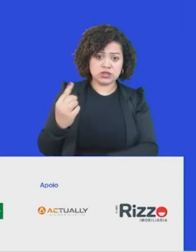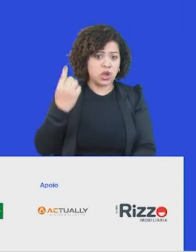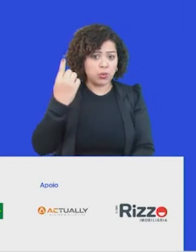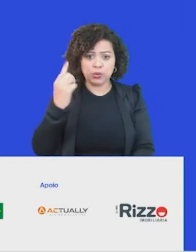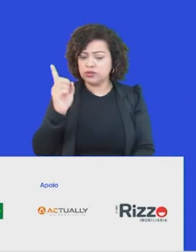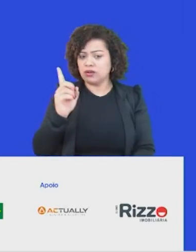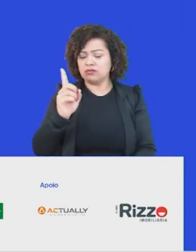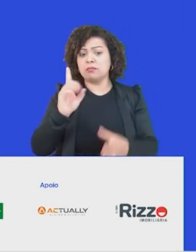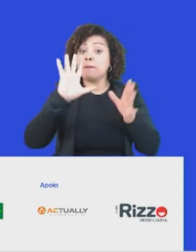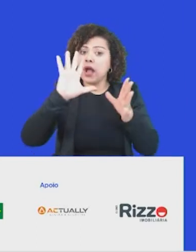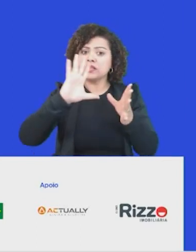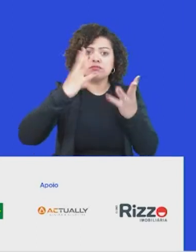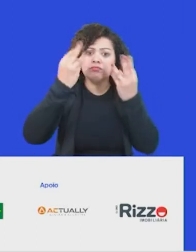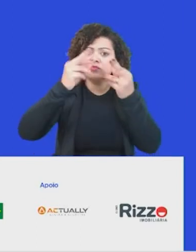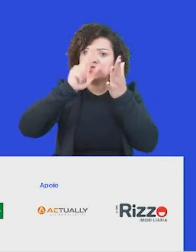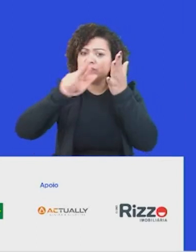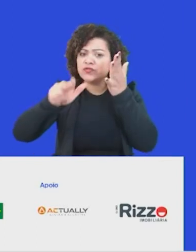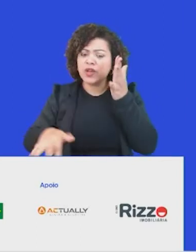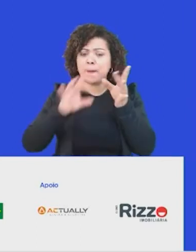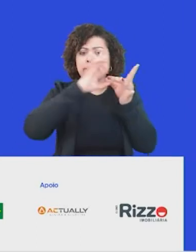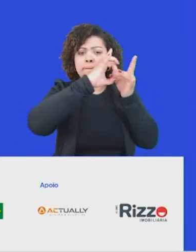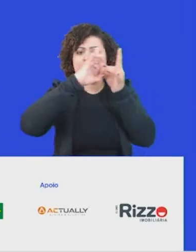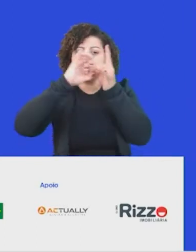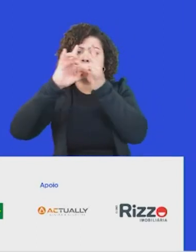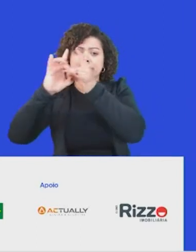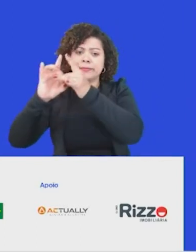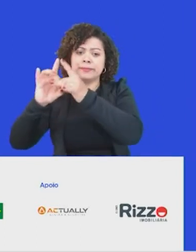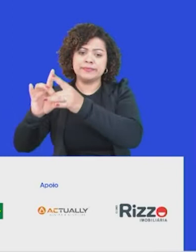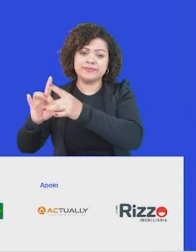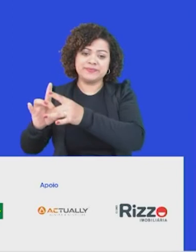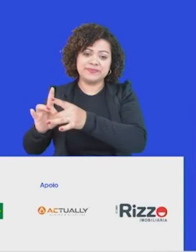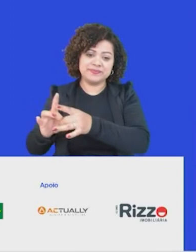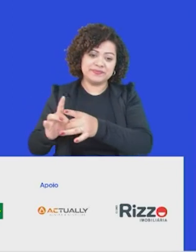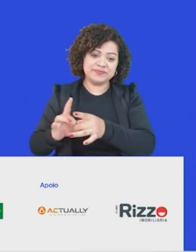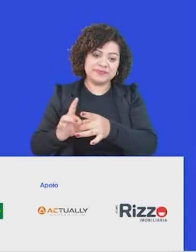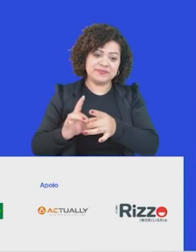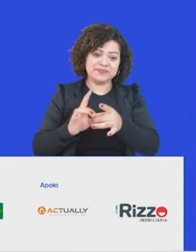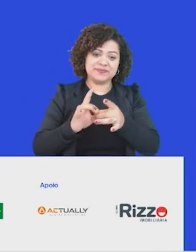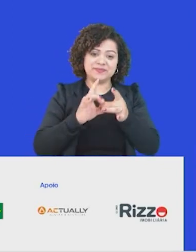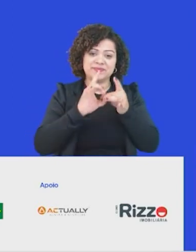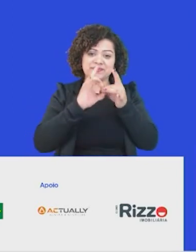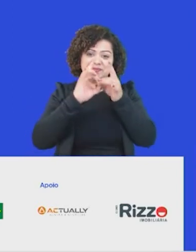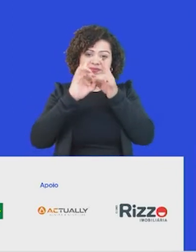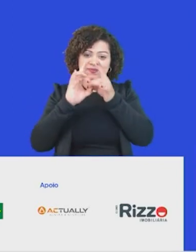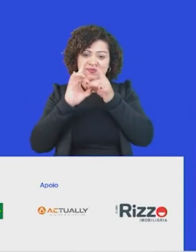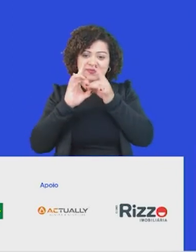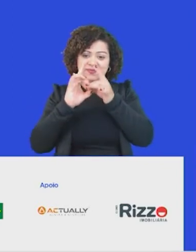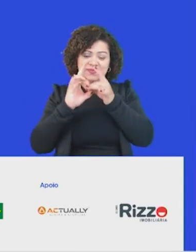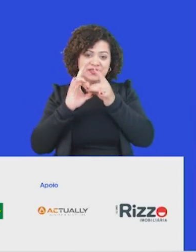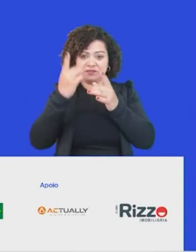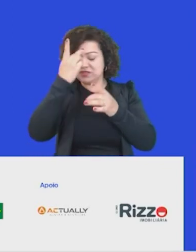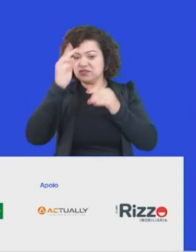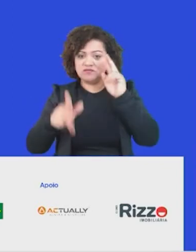a combinação delas, e trazendo o quê? Como ponto de partida, as pessoas no exercício de diferentes papéis,